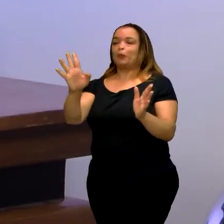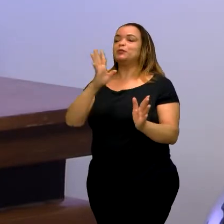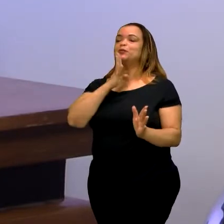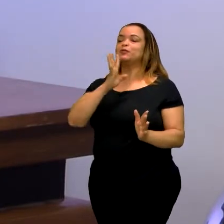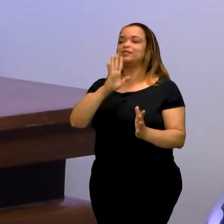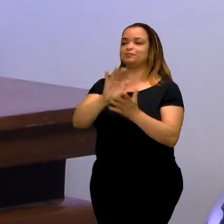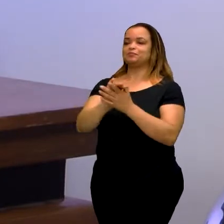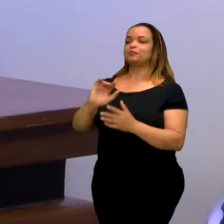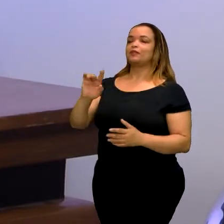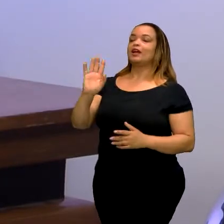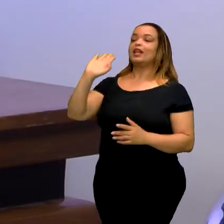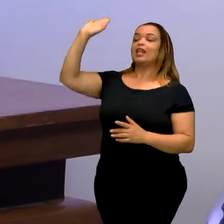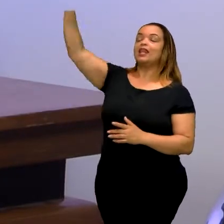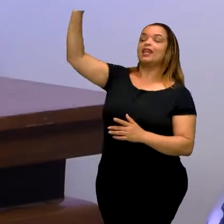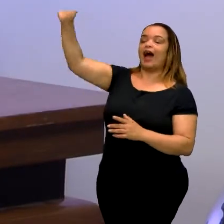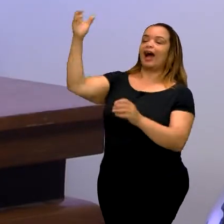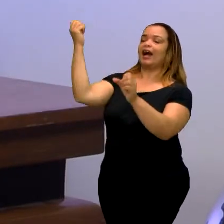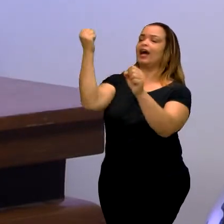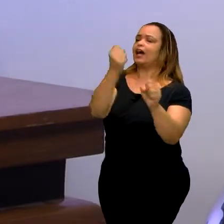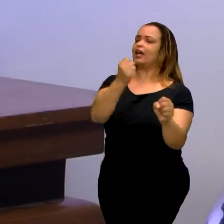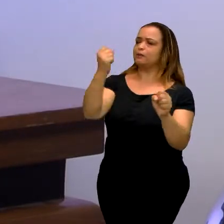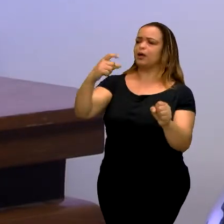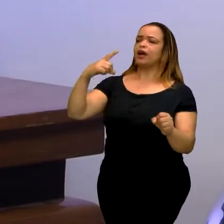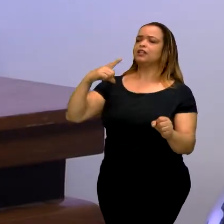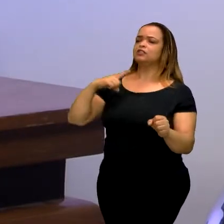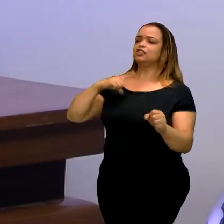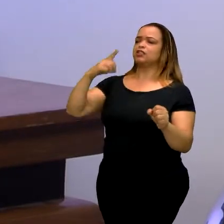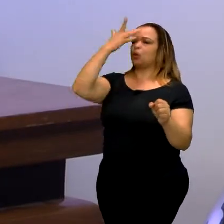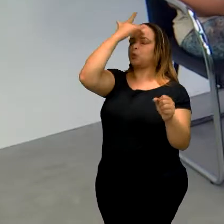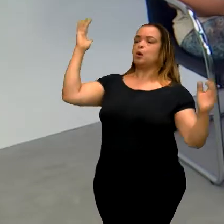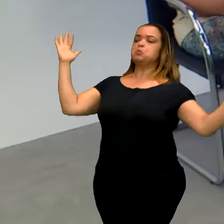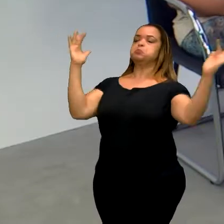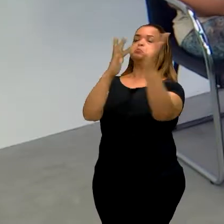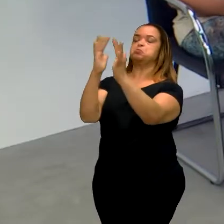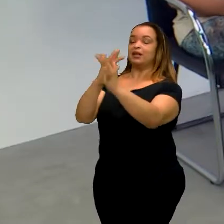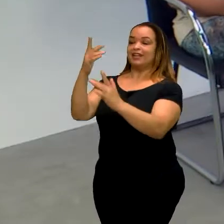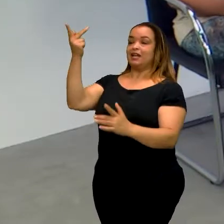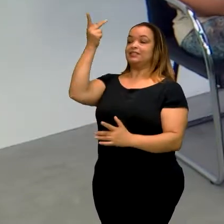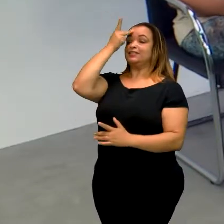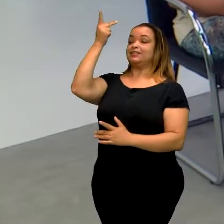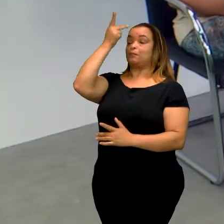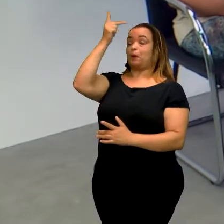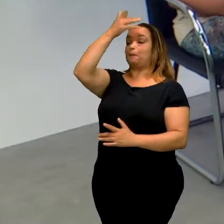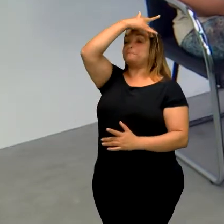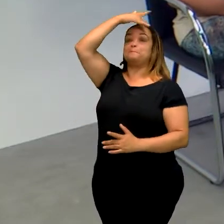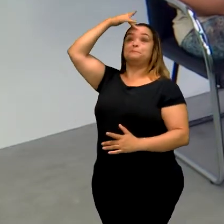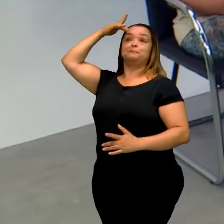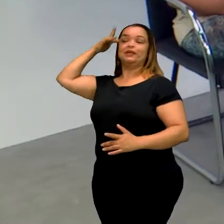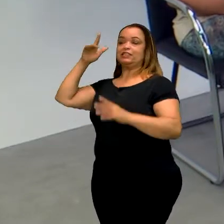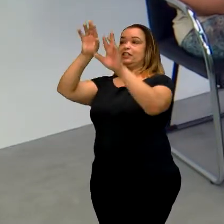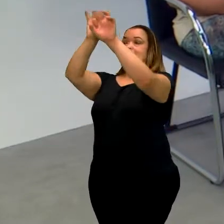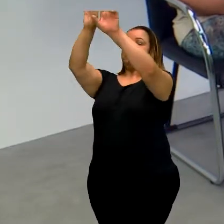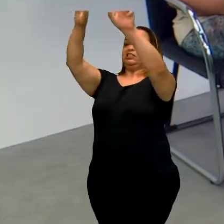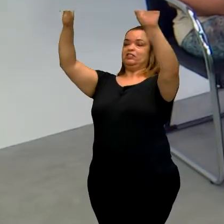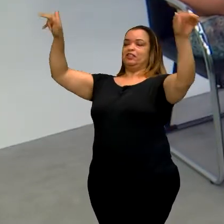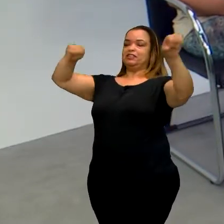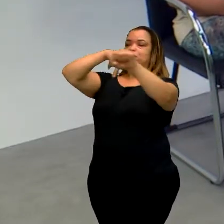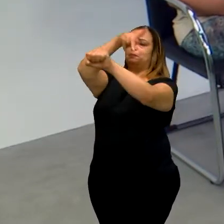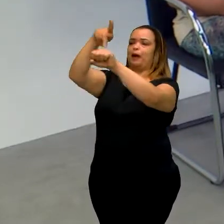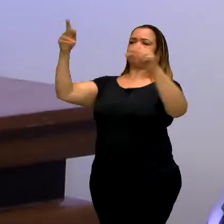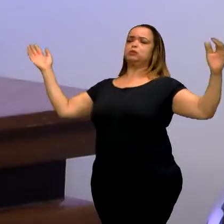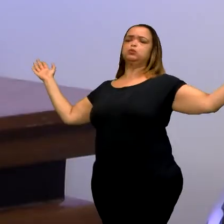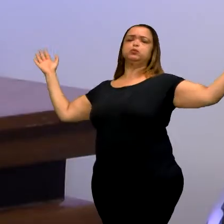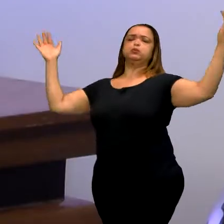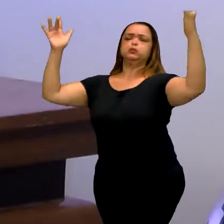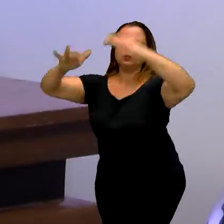Então, lá na Praça da República, era um ponto turístico das cidades de São Paulo, Claro. vinham pessoas de todos os outros países. Sim. E